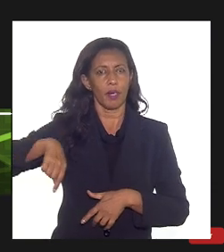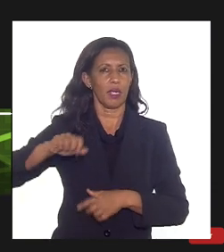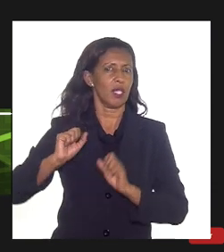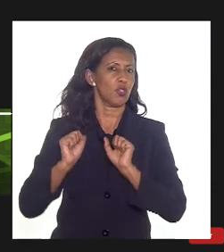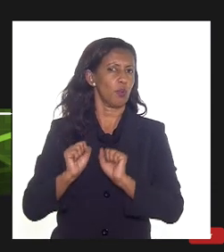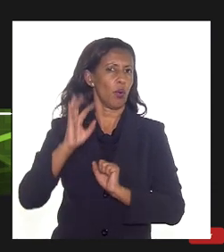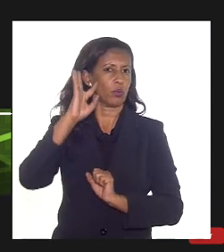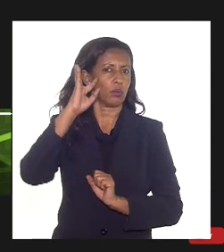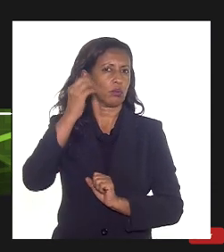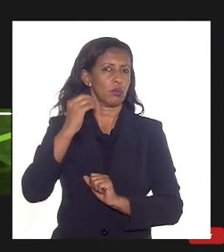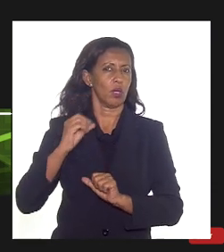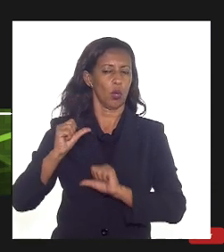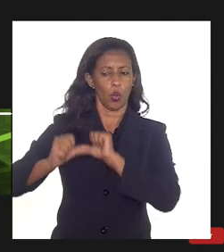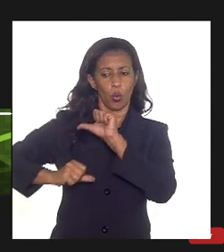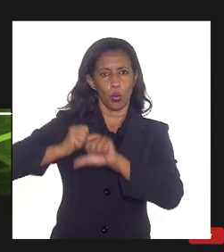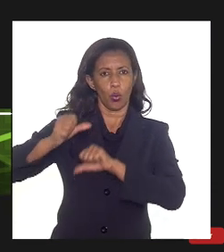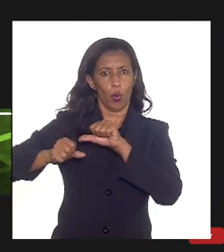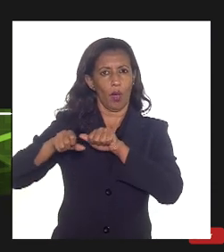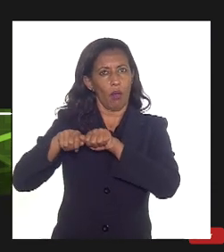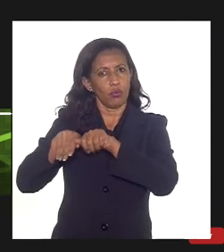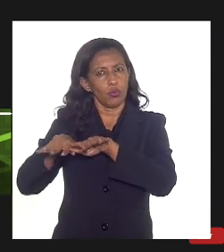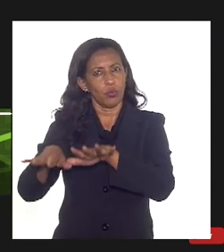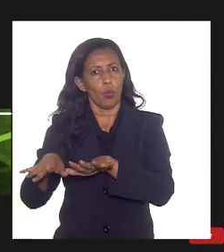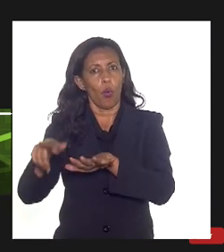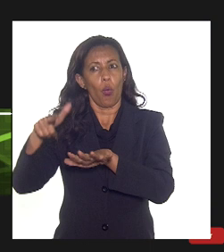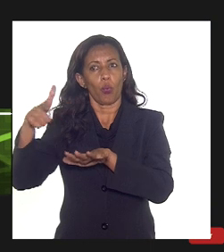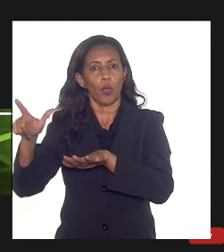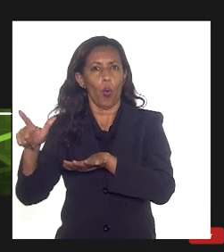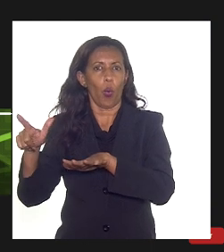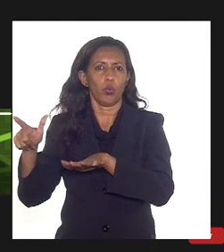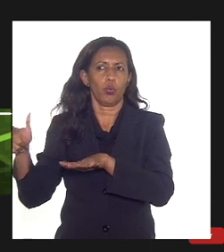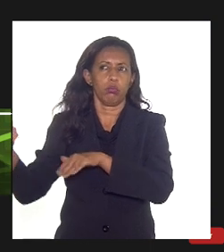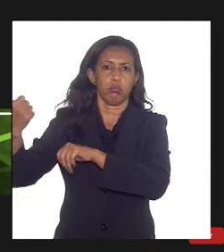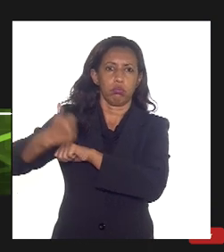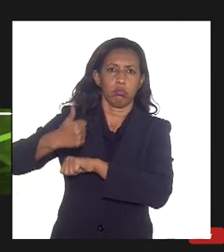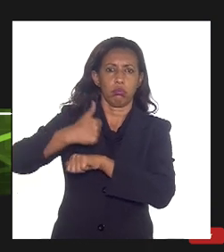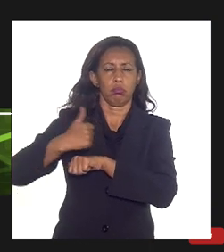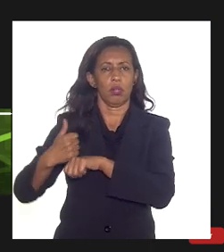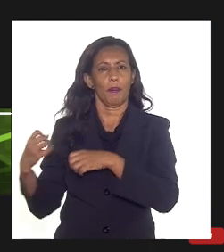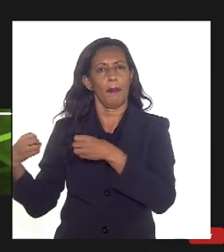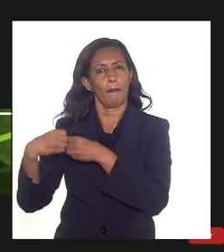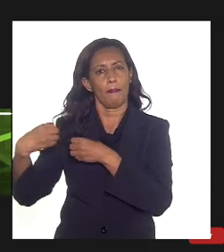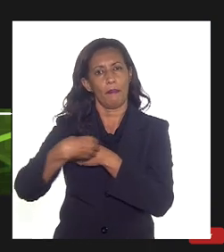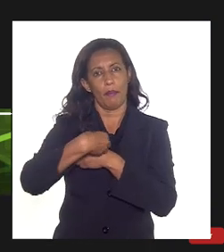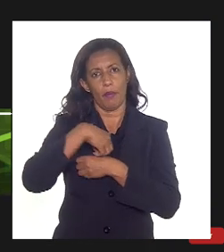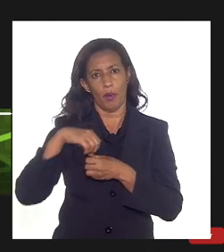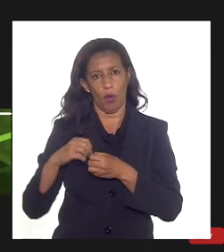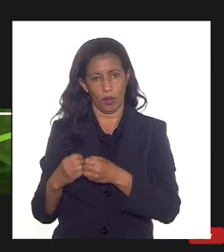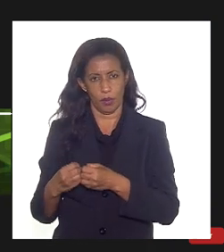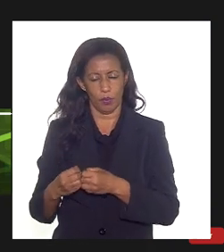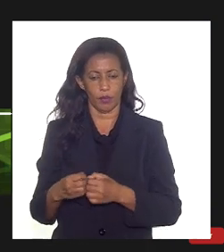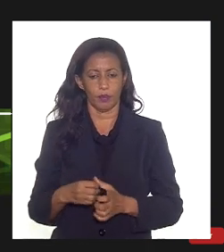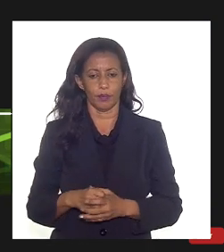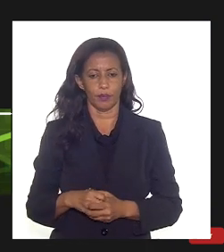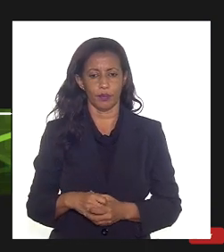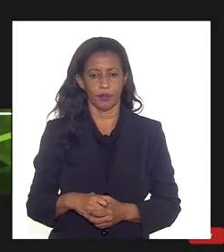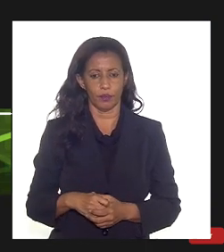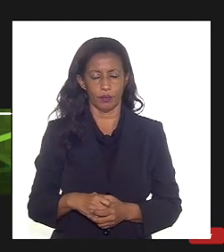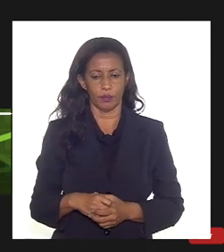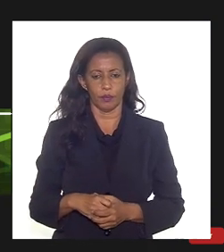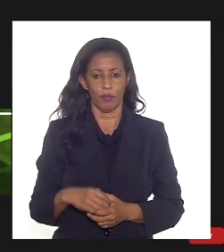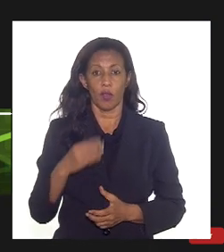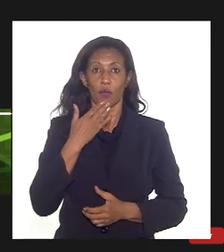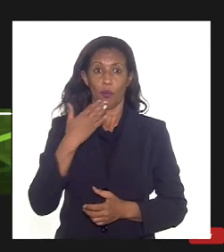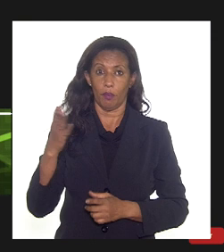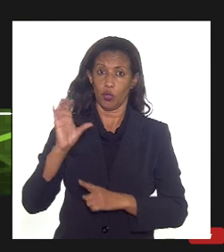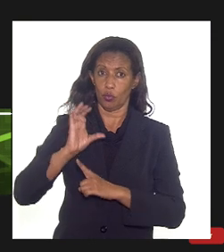decisão de eventualmente trocar o supridor ou ter outros supridores de maneira mais próxima sem se inflexibilizar foi um pedido